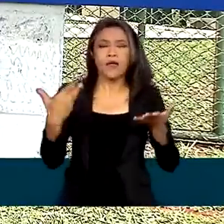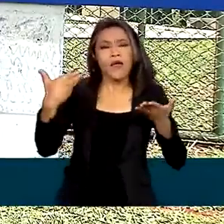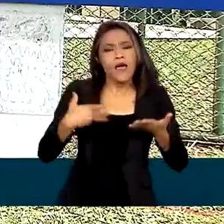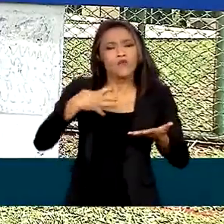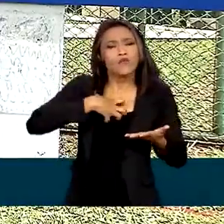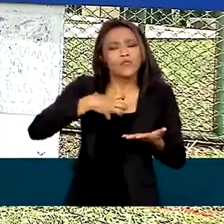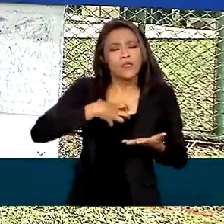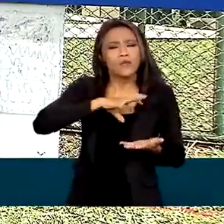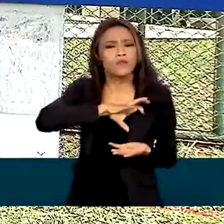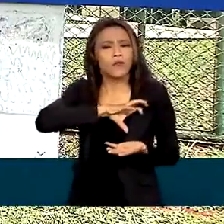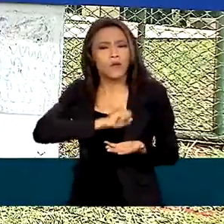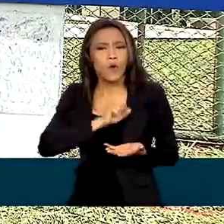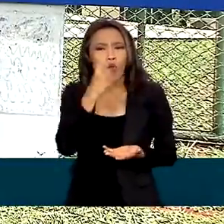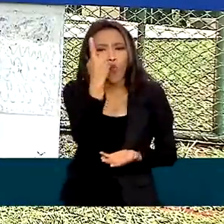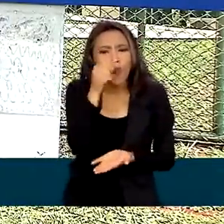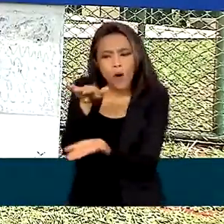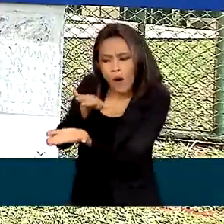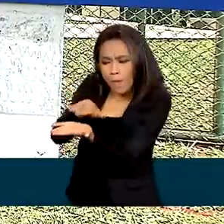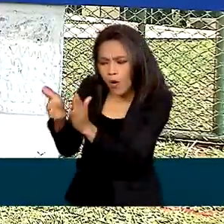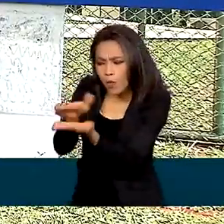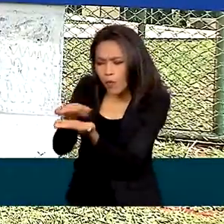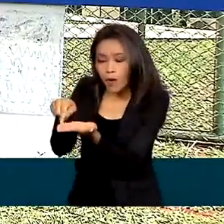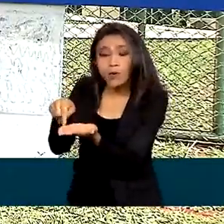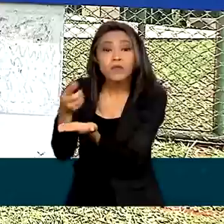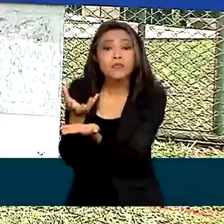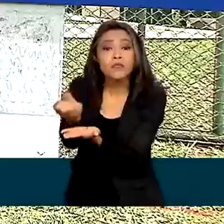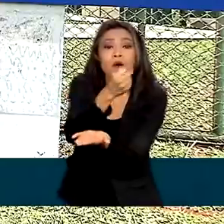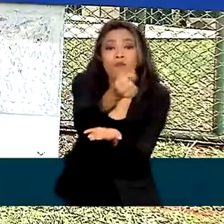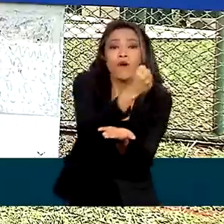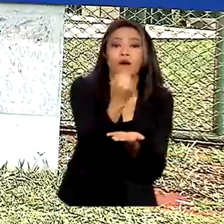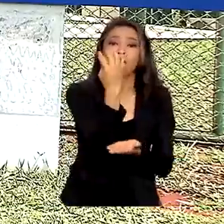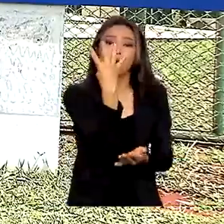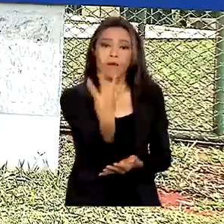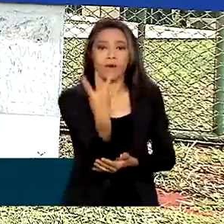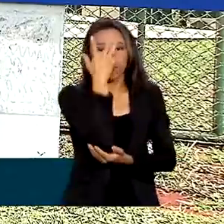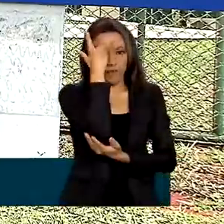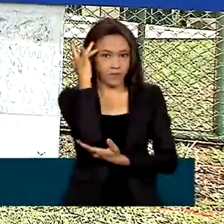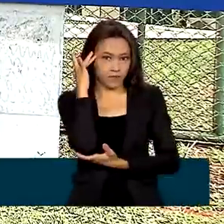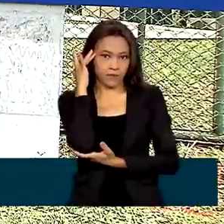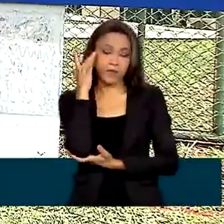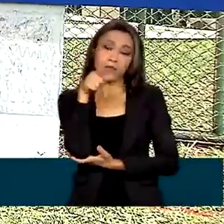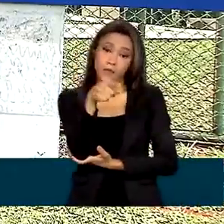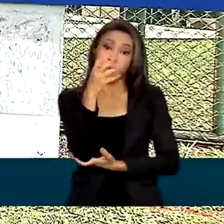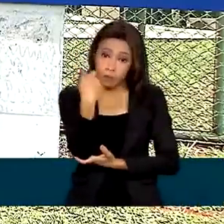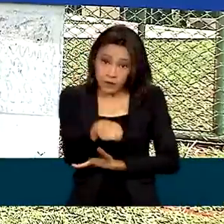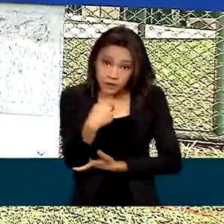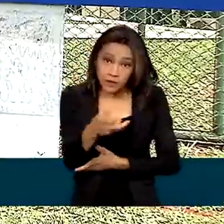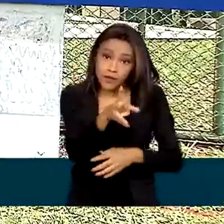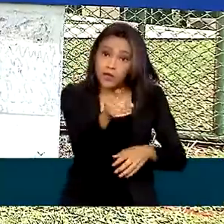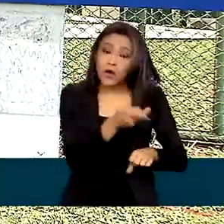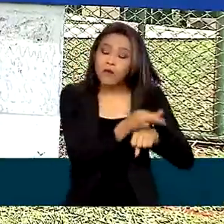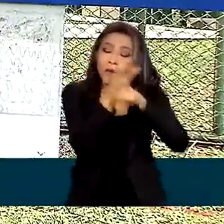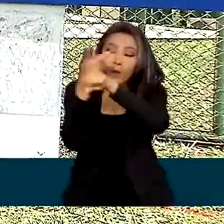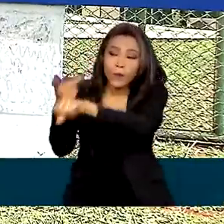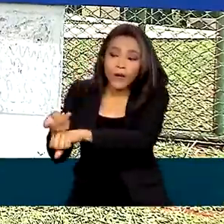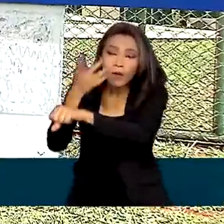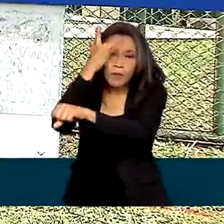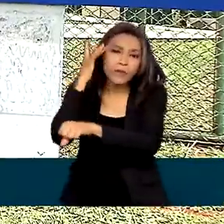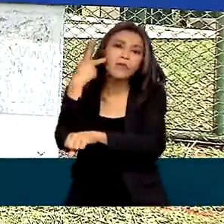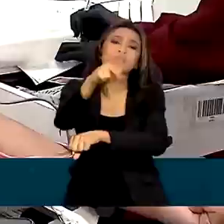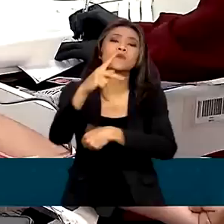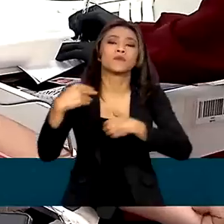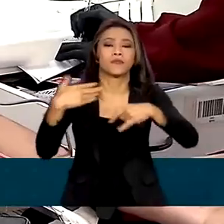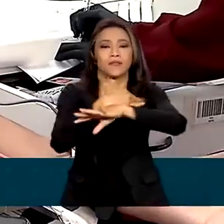bolsa pode salvar até quatro vidas. E para ajudar a quem precisa, é só procurar um hemocentro em sua